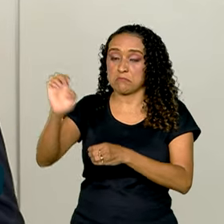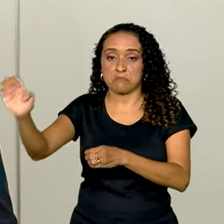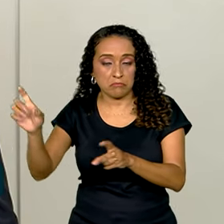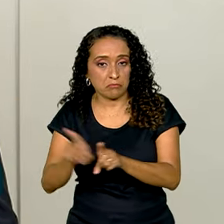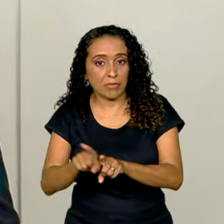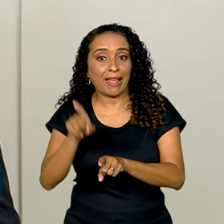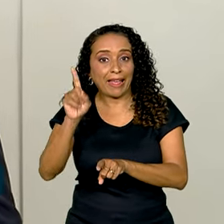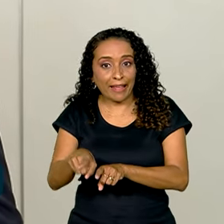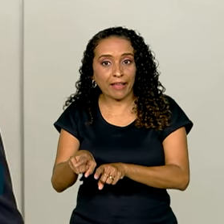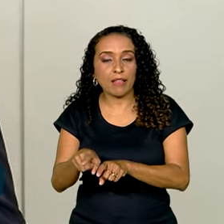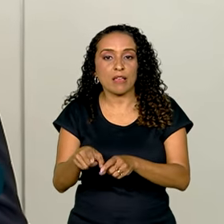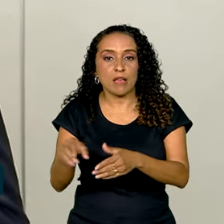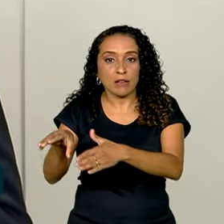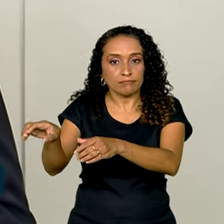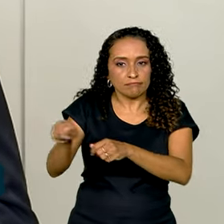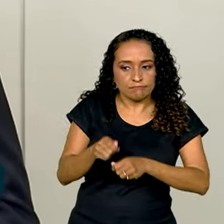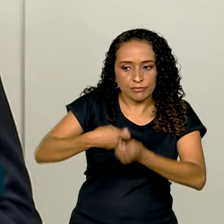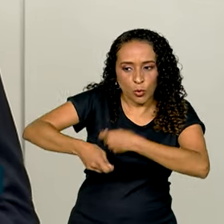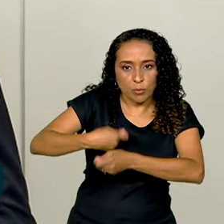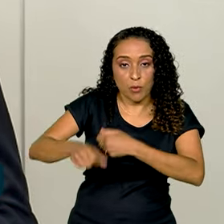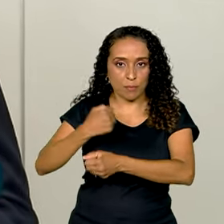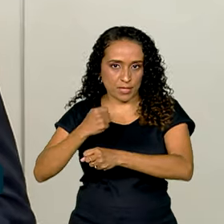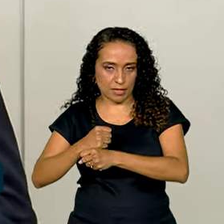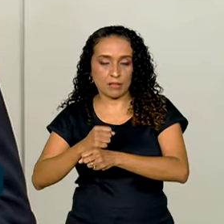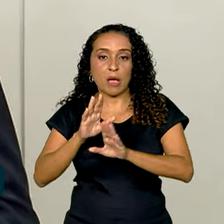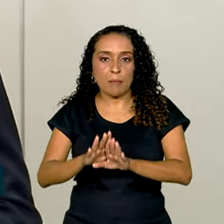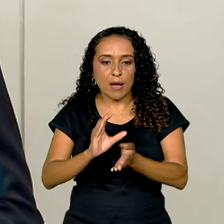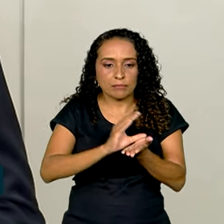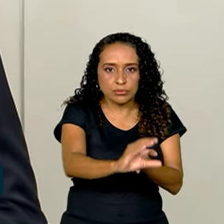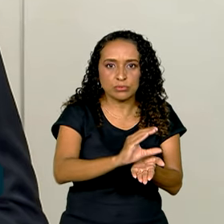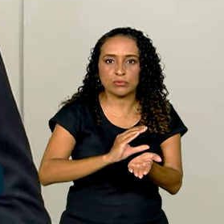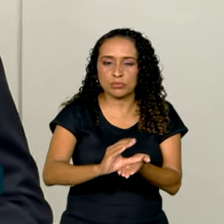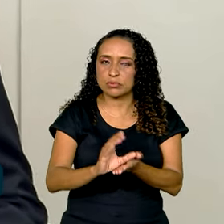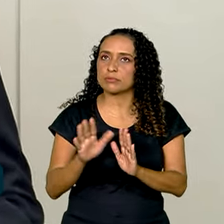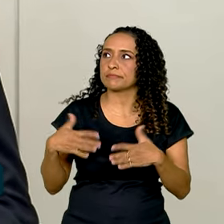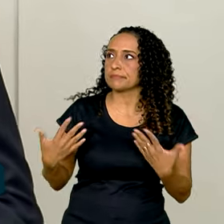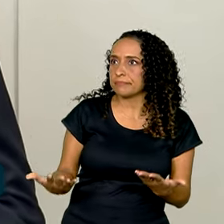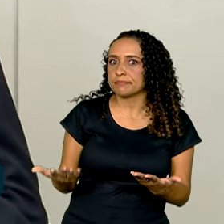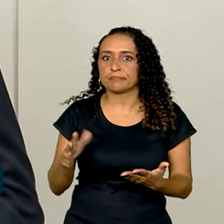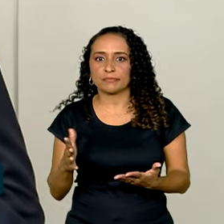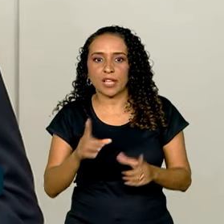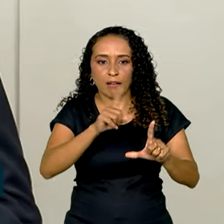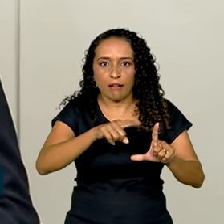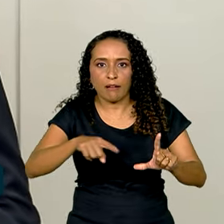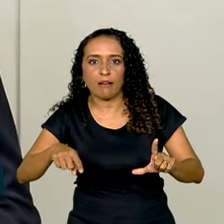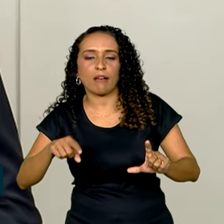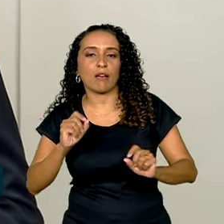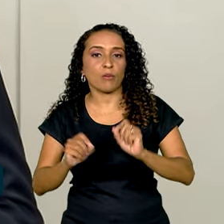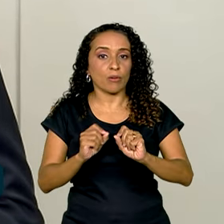Isso que puxou a economia brasileira no ano passado. Mas o investimento foi, vamos dizer assim, a variável que